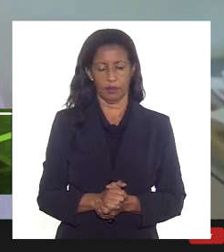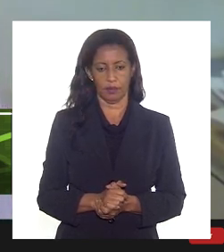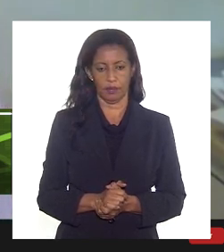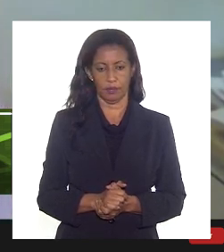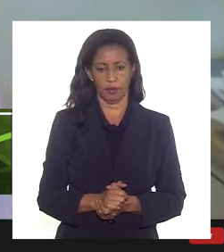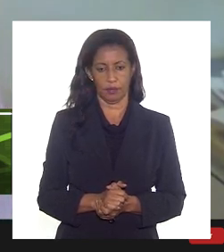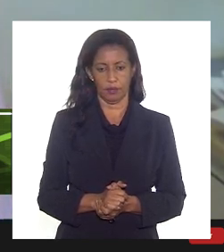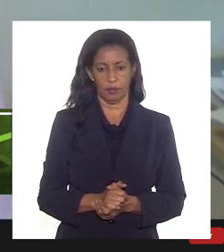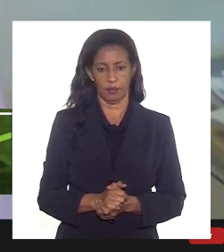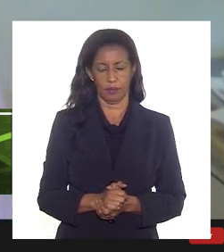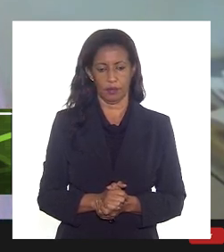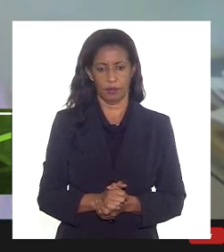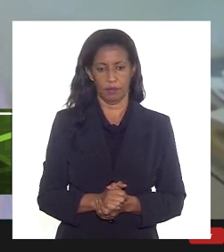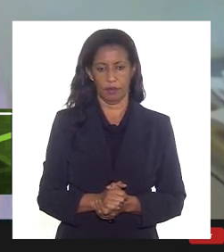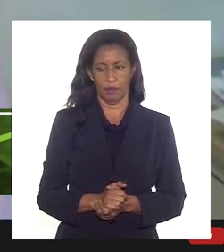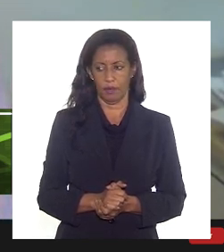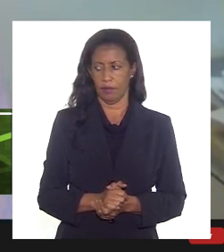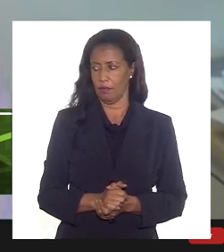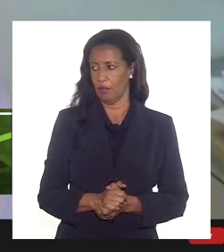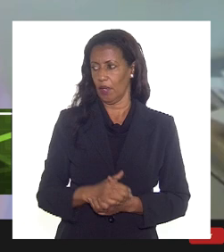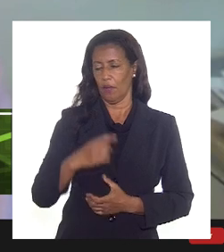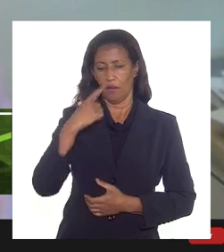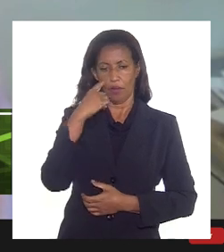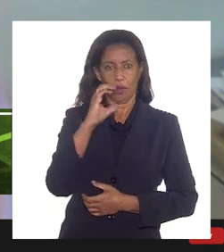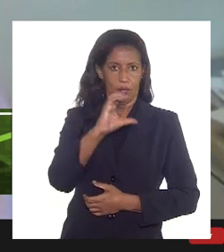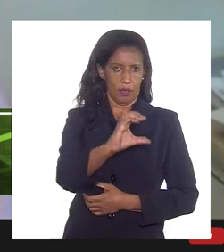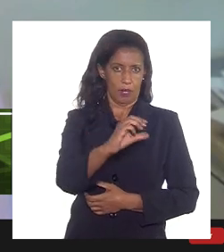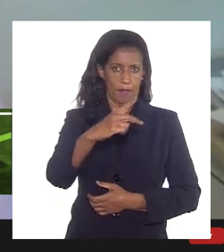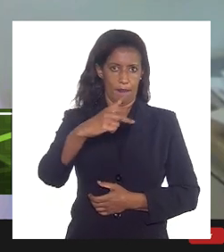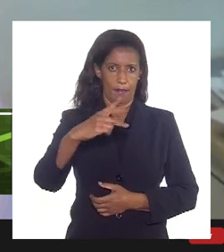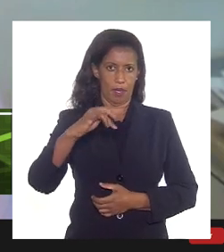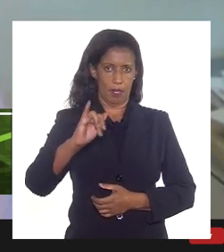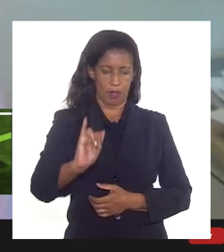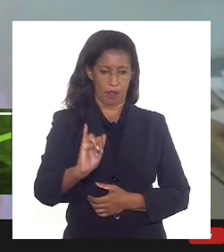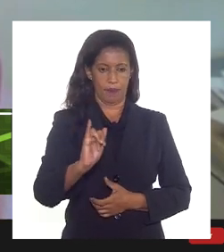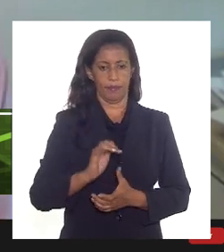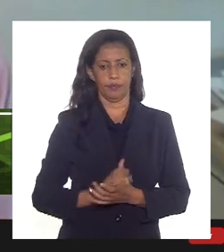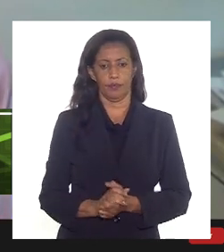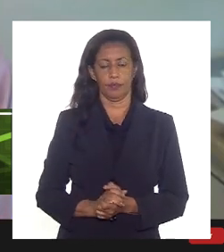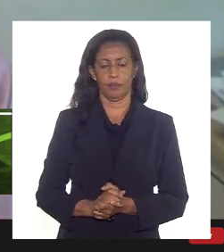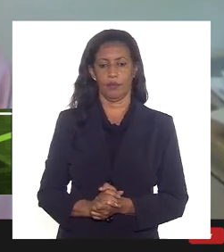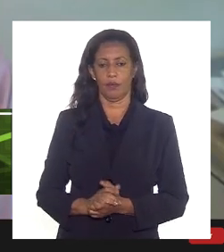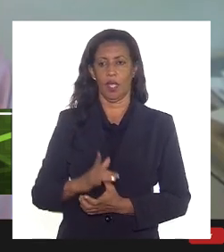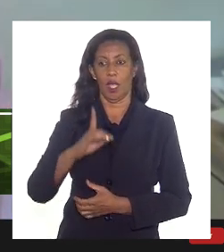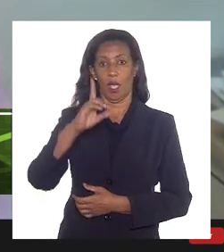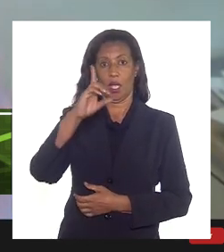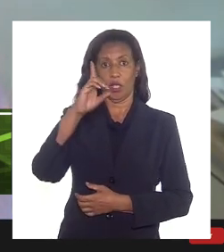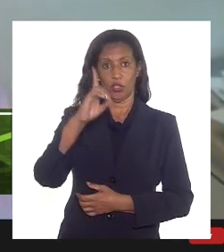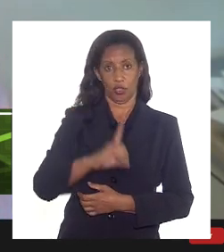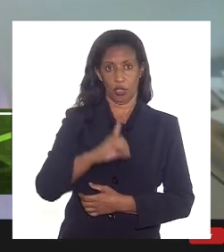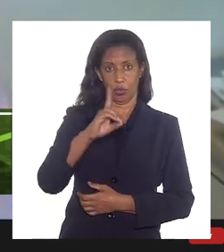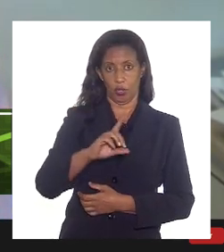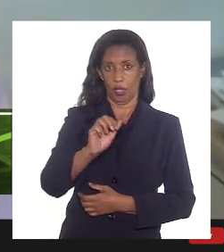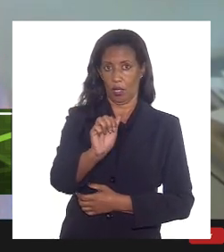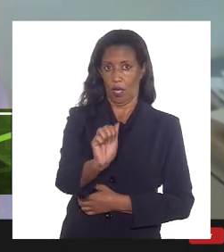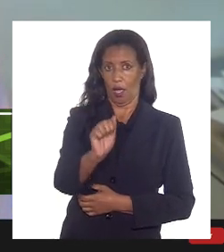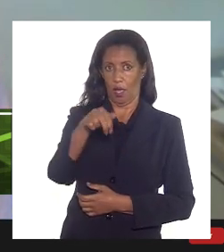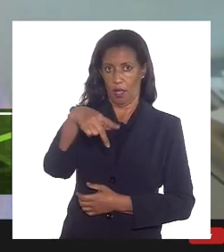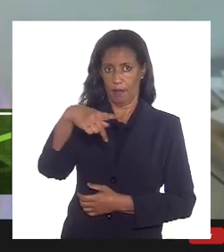atendendo aqui a demanda da CPI, a diretoria da ANP teria